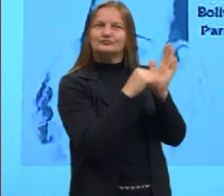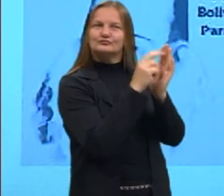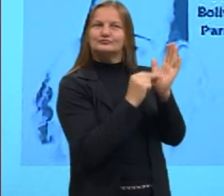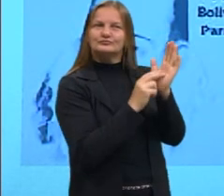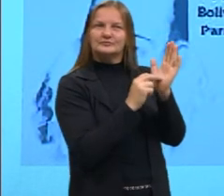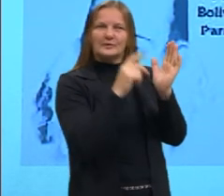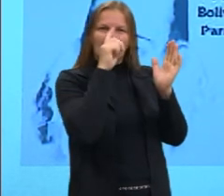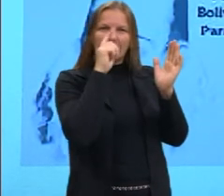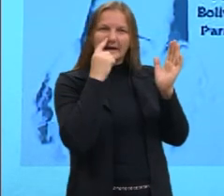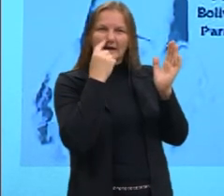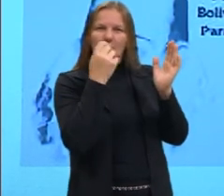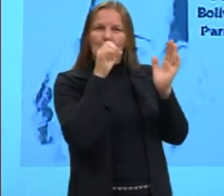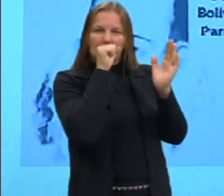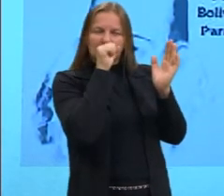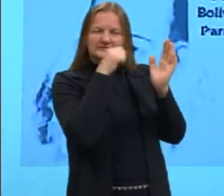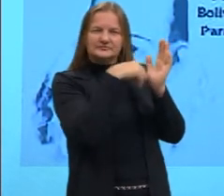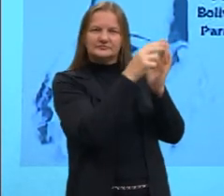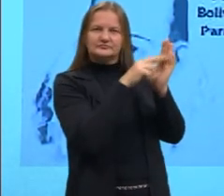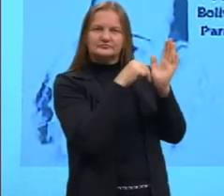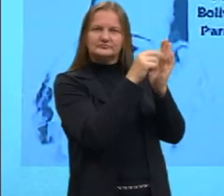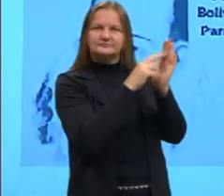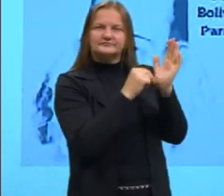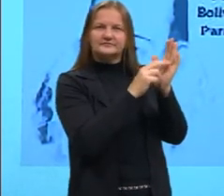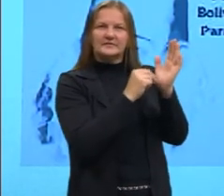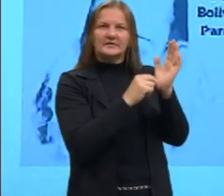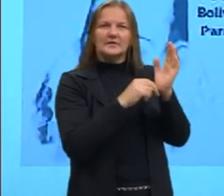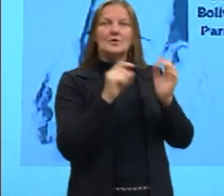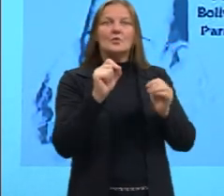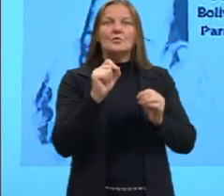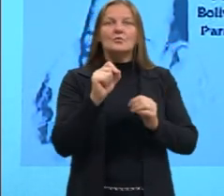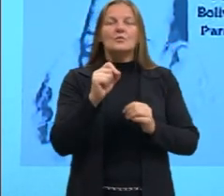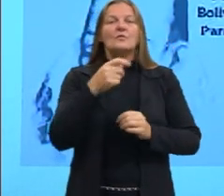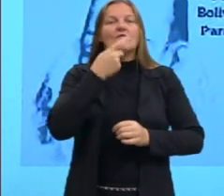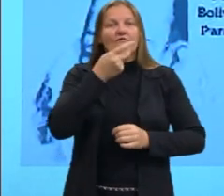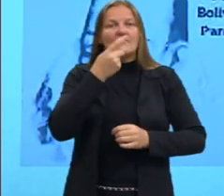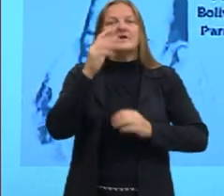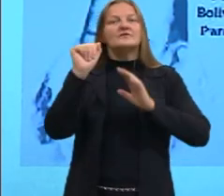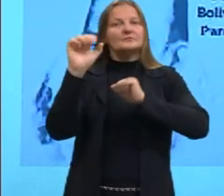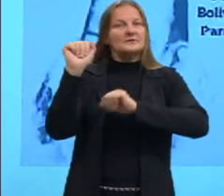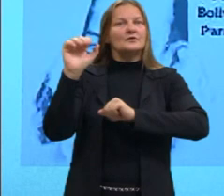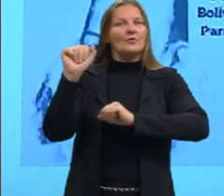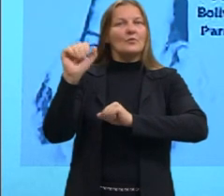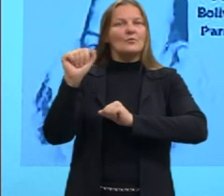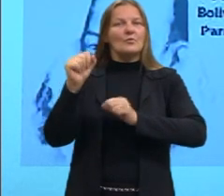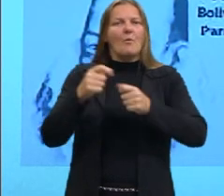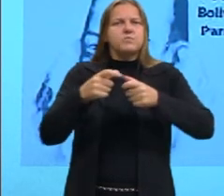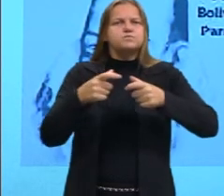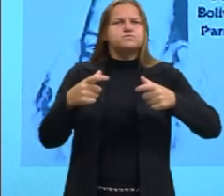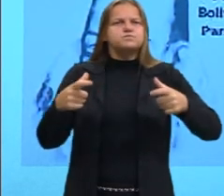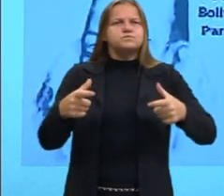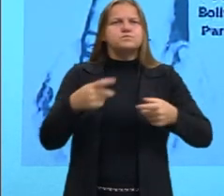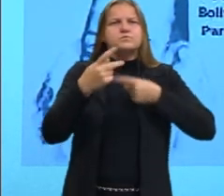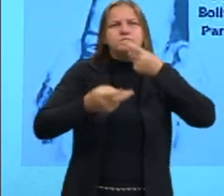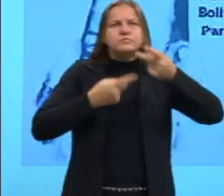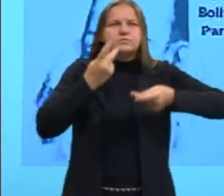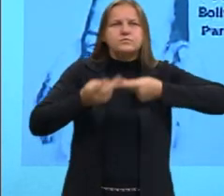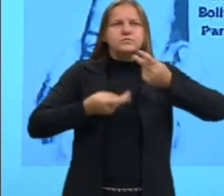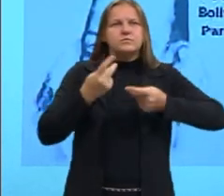esteja aparecendo para vocês, mostra a língua espanhola sendo utilizada por um grande número de falantes